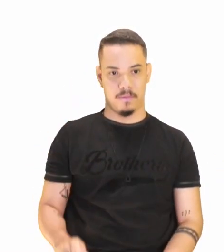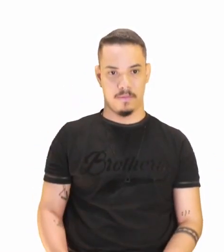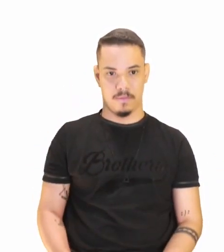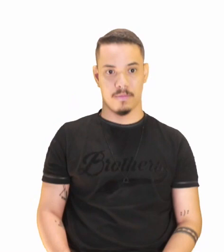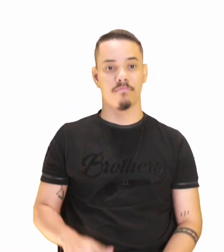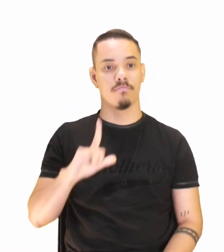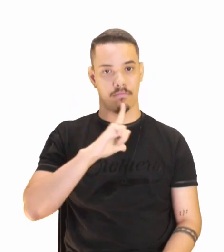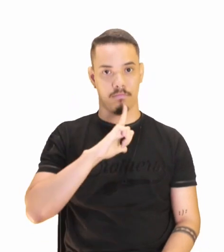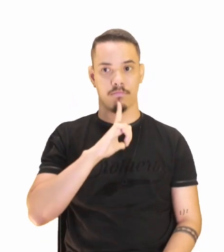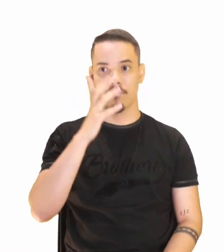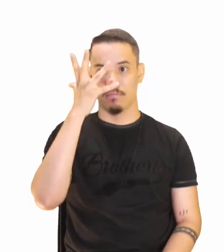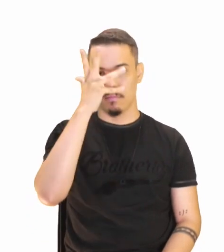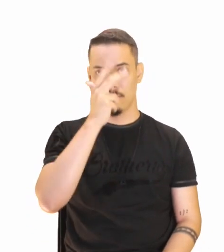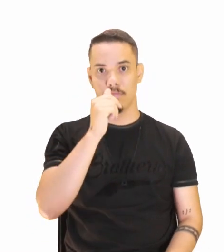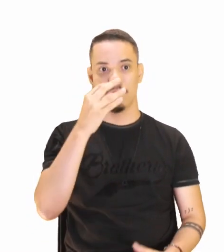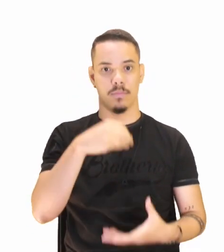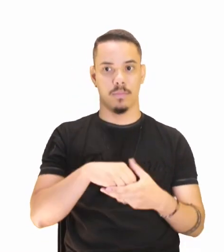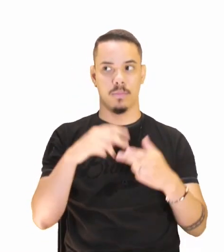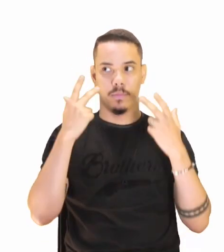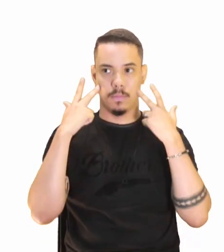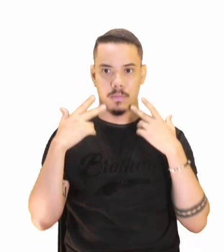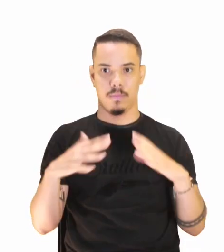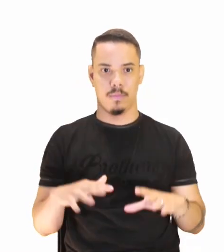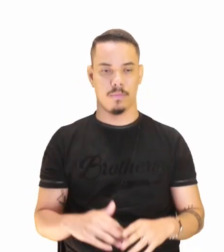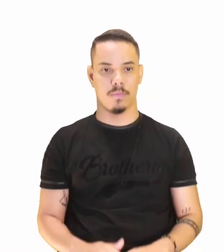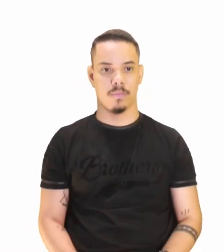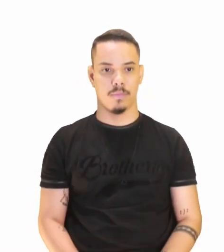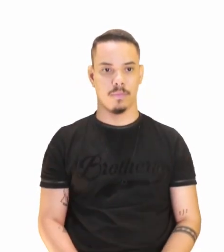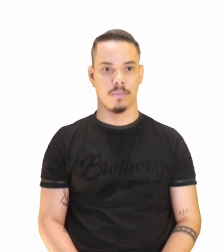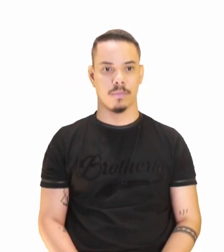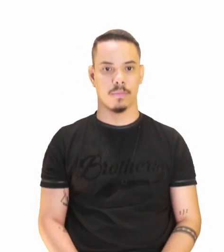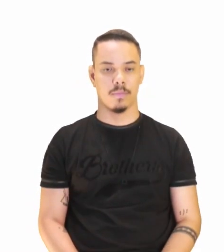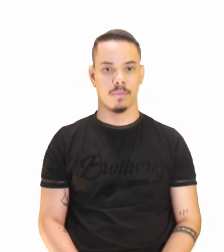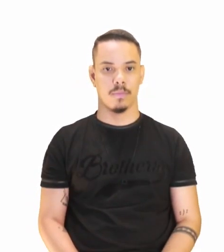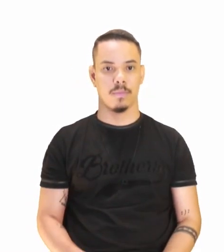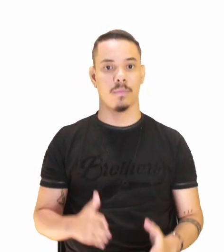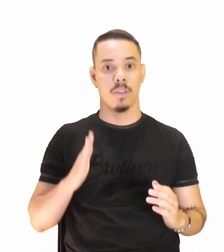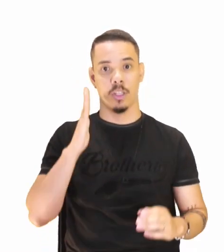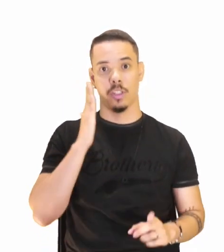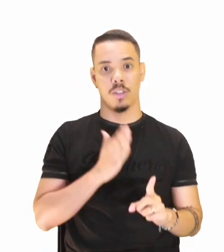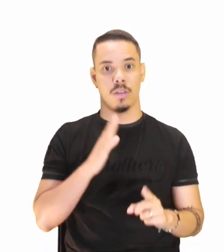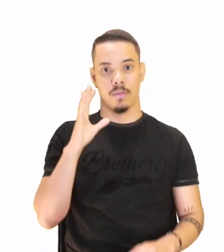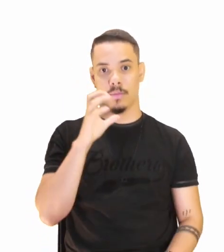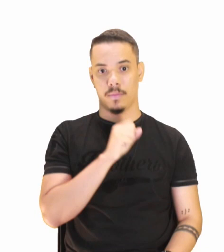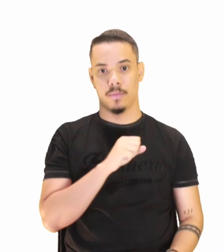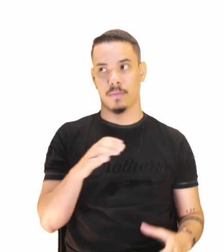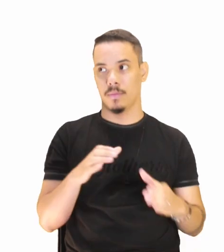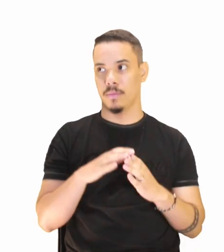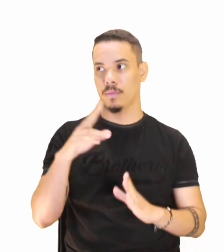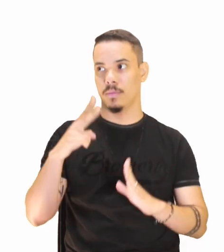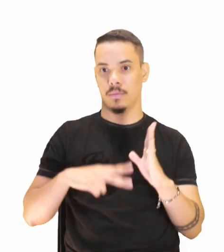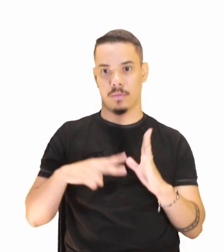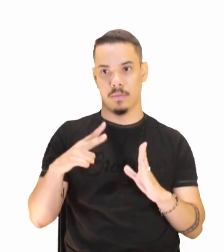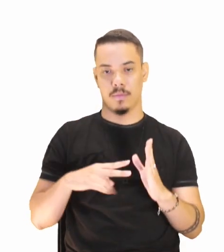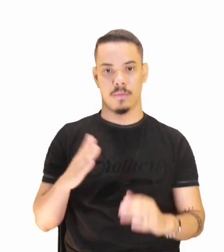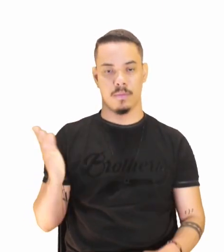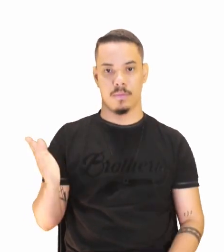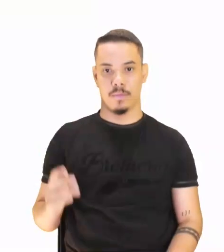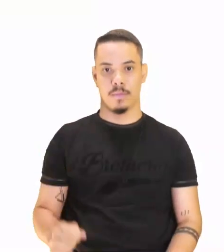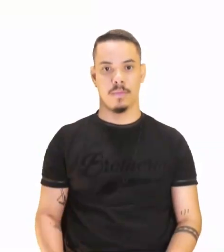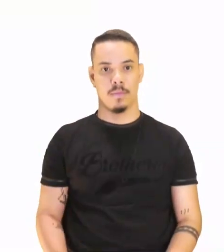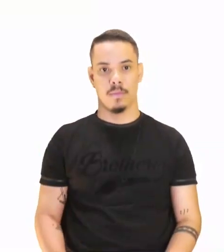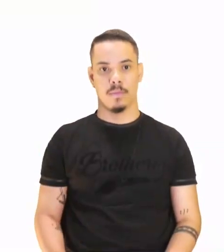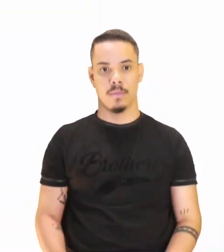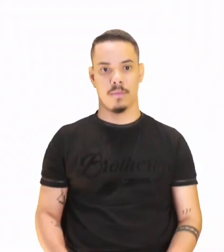beleza natural. E vamos direto, Amadinho, aqui para o nosso clube de leitura, né?